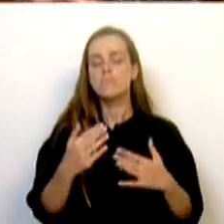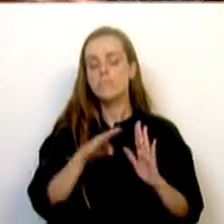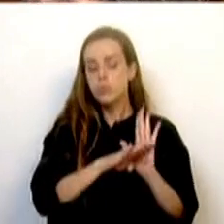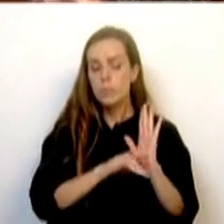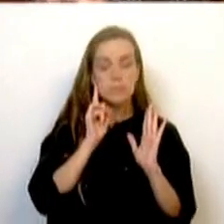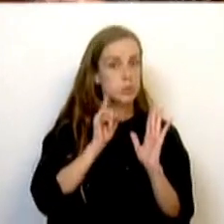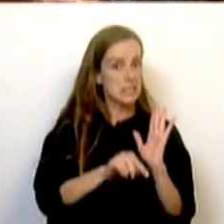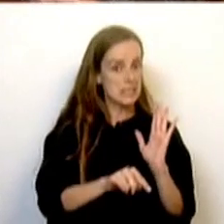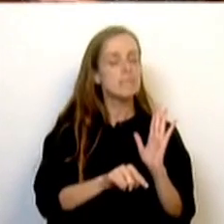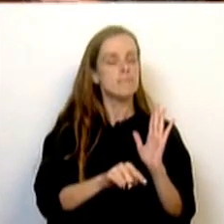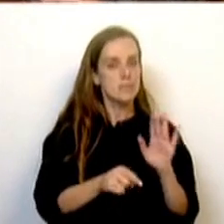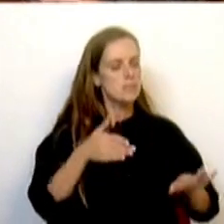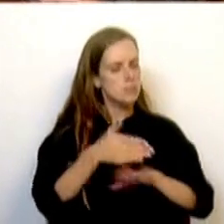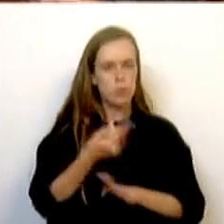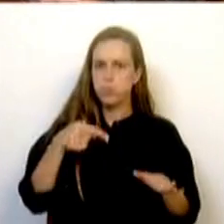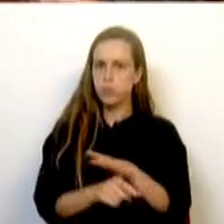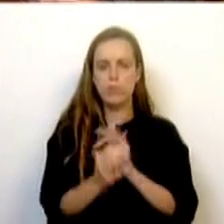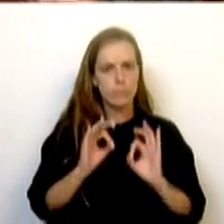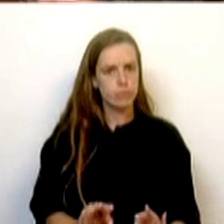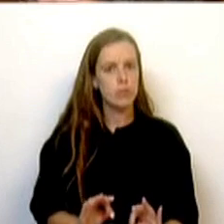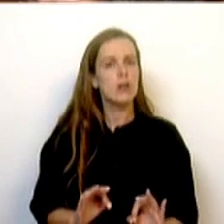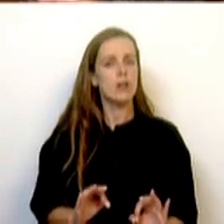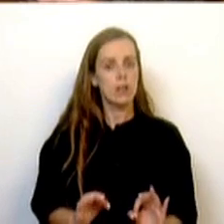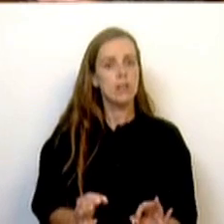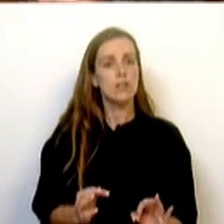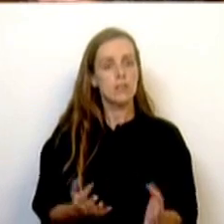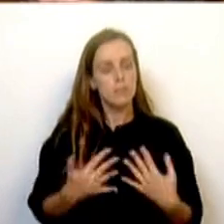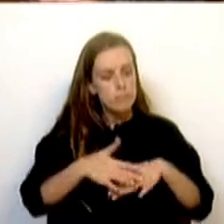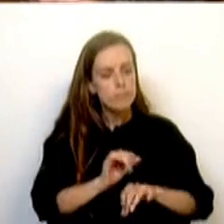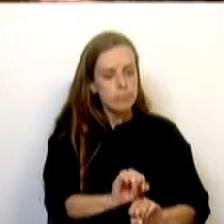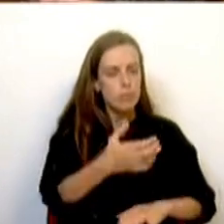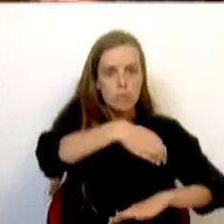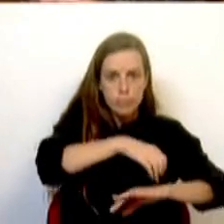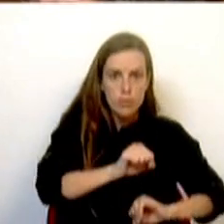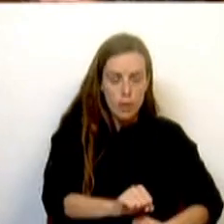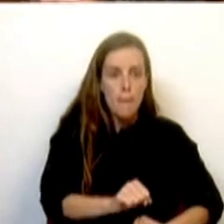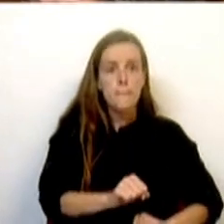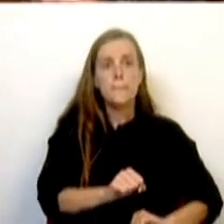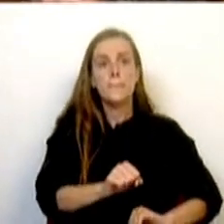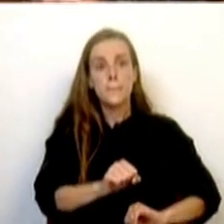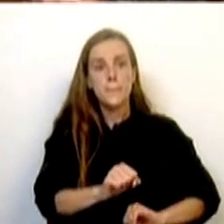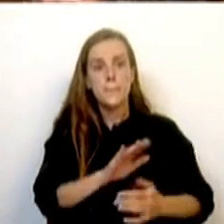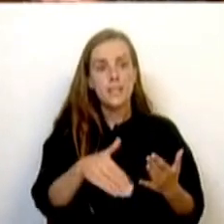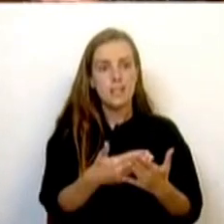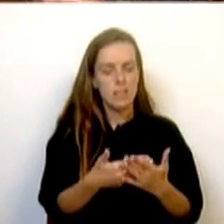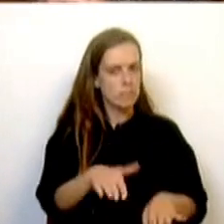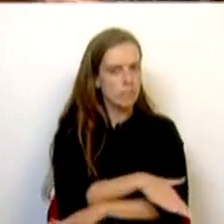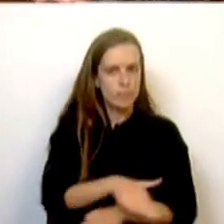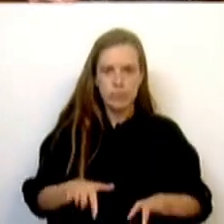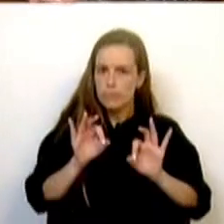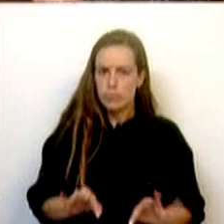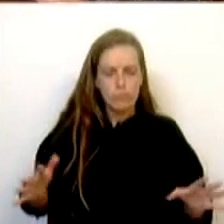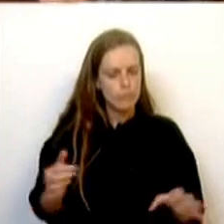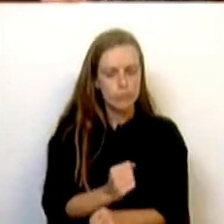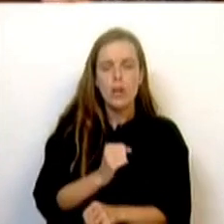privilegia intervenções profundas e integradas no edificado que seguramente contribuirão para a erradicação do amianto